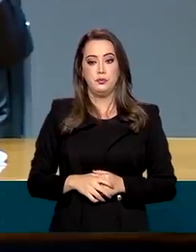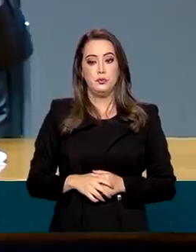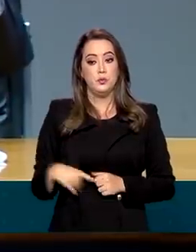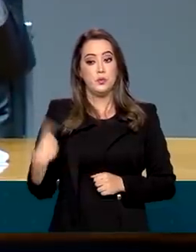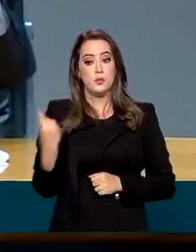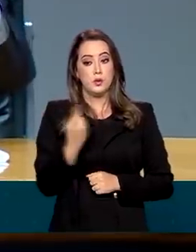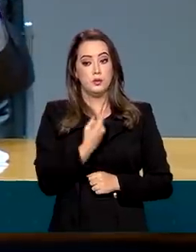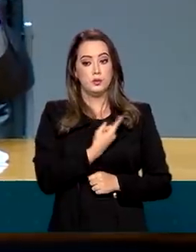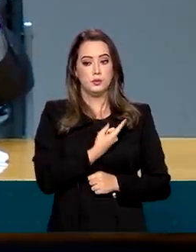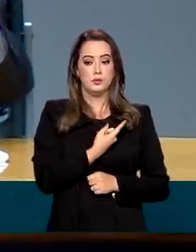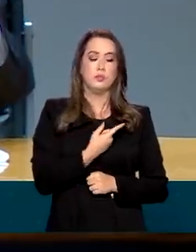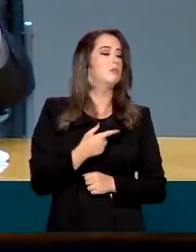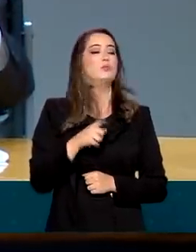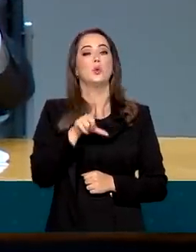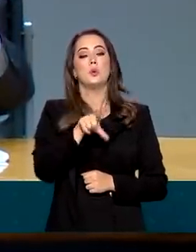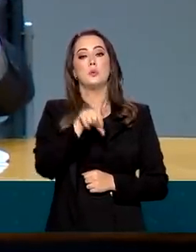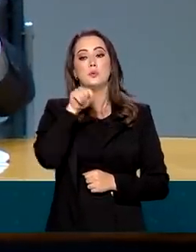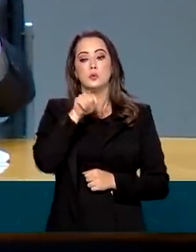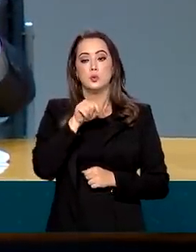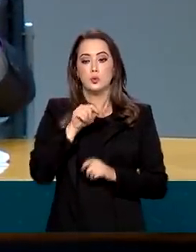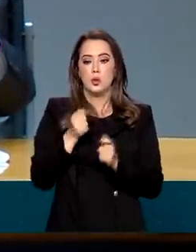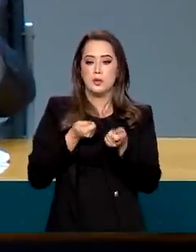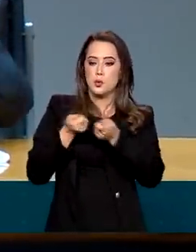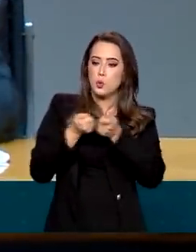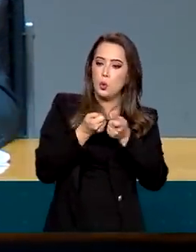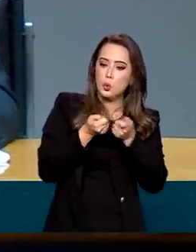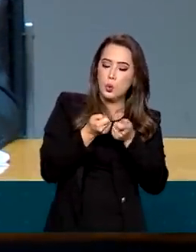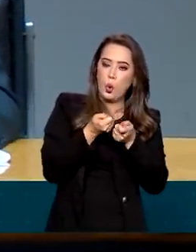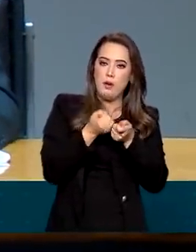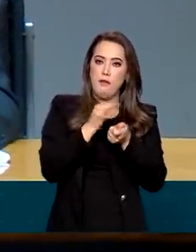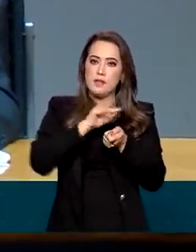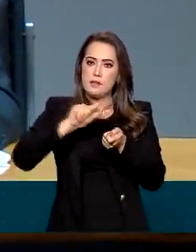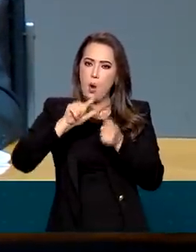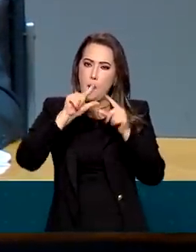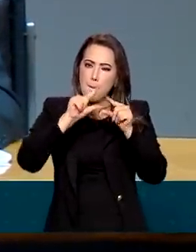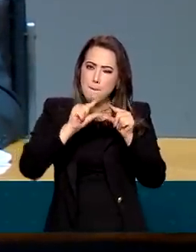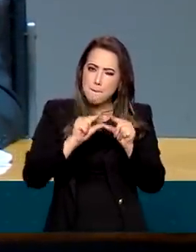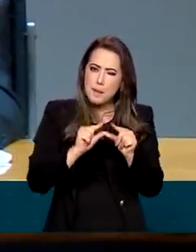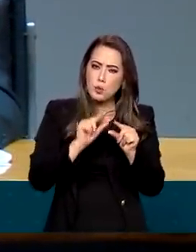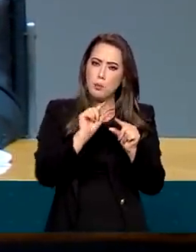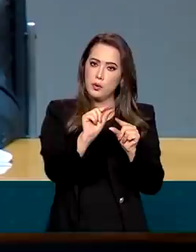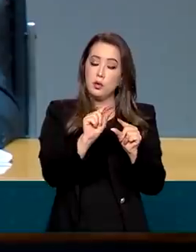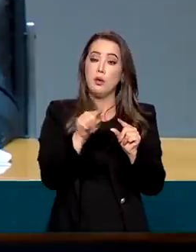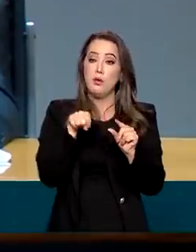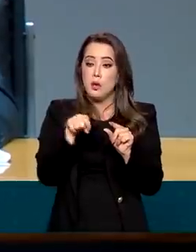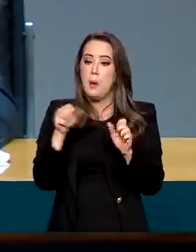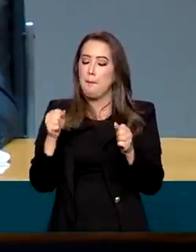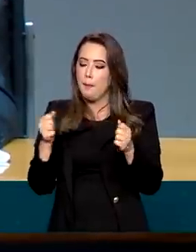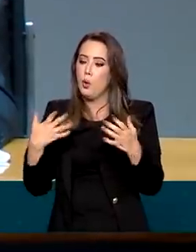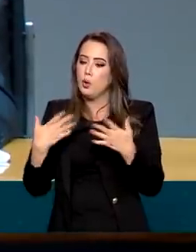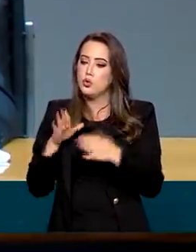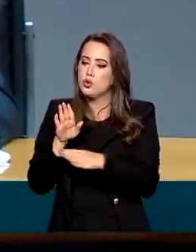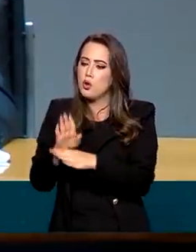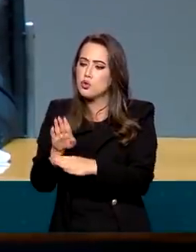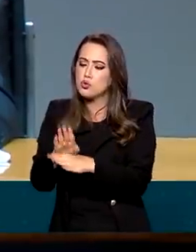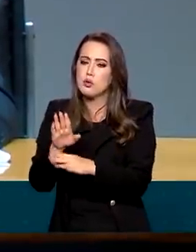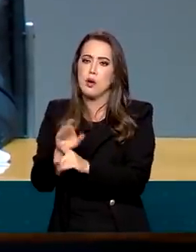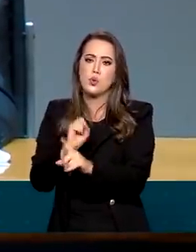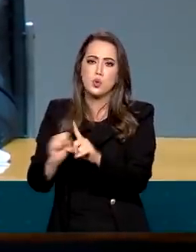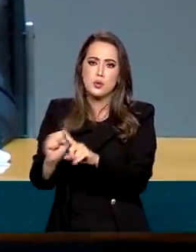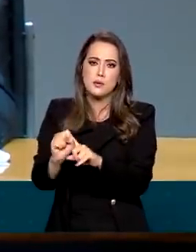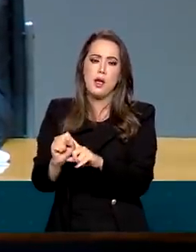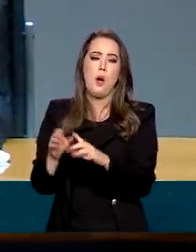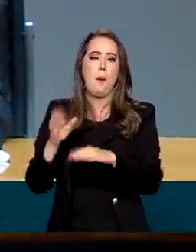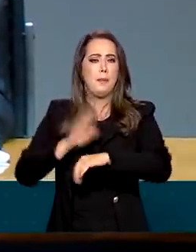preferimos um ajuste fiscal um pouco menos intenso e um abraço do social um pouco mais longo.